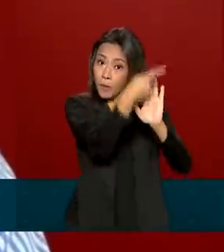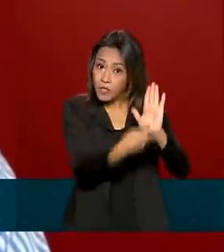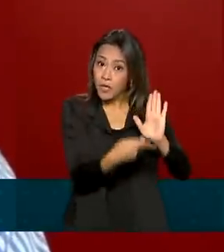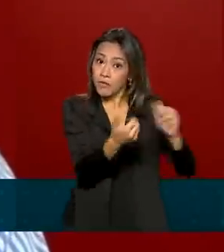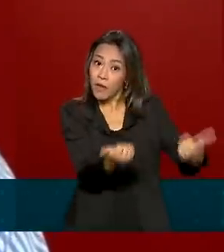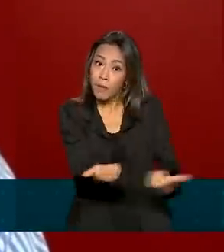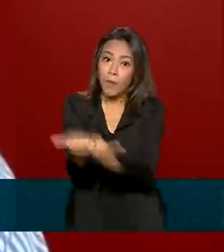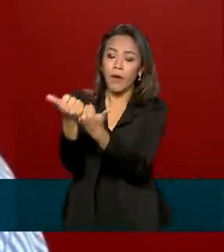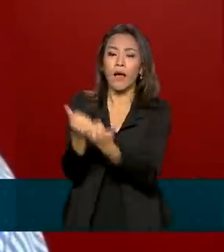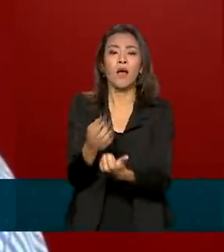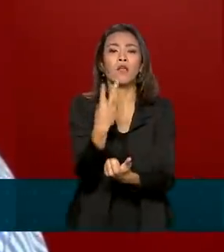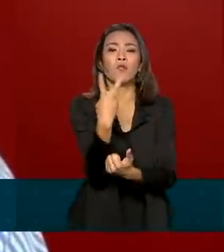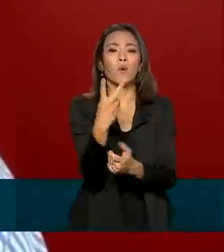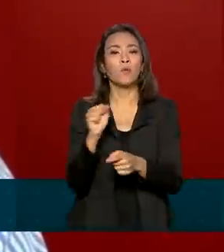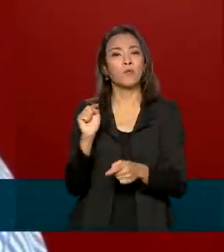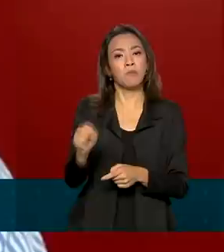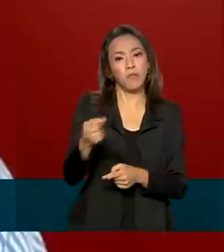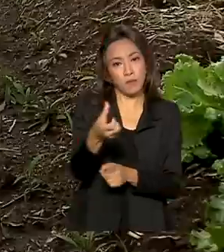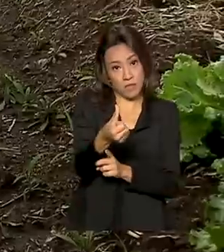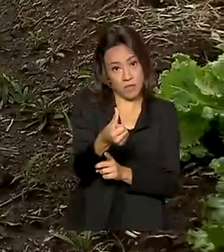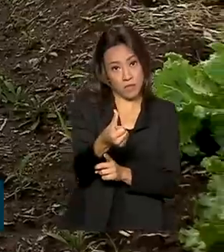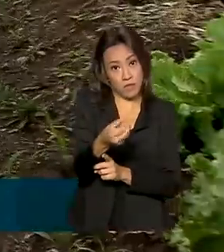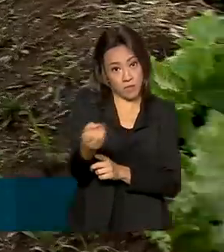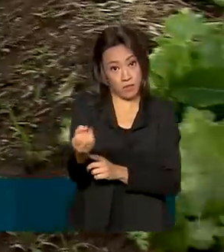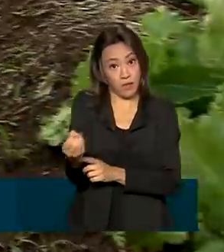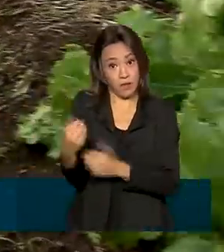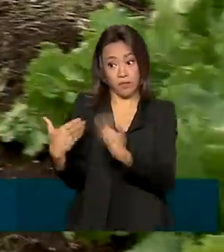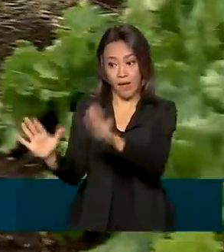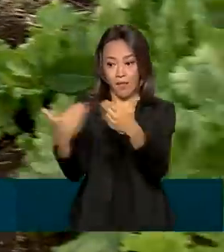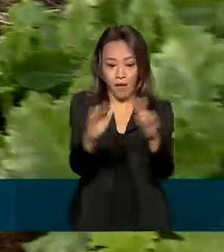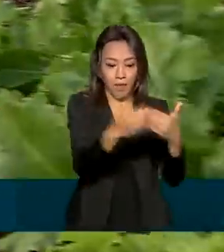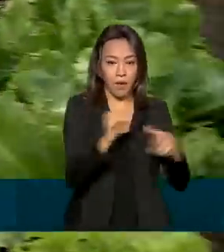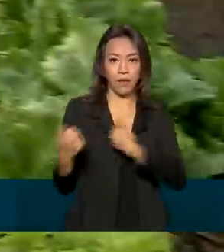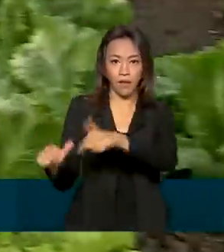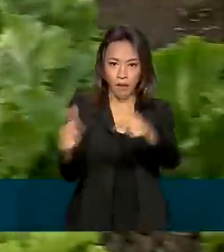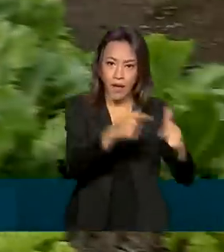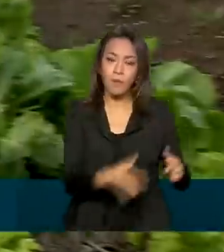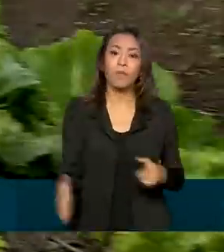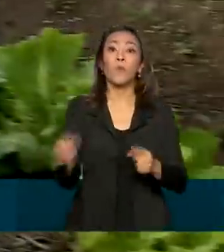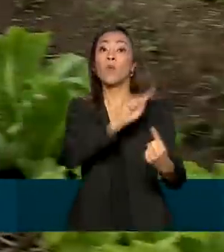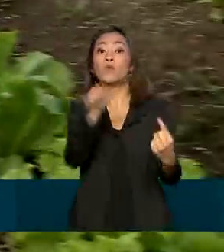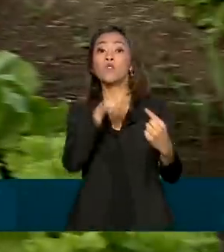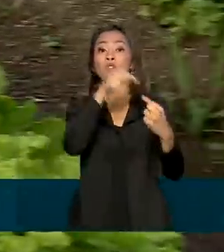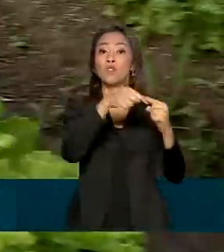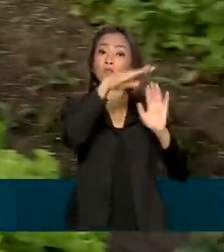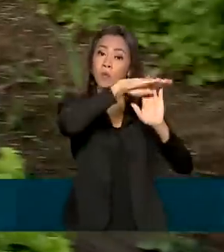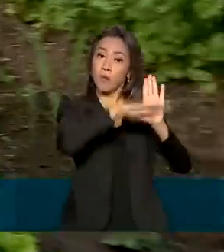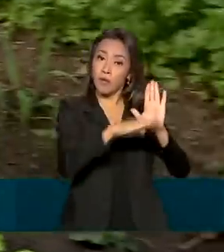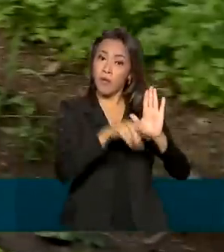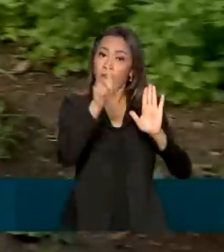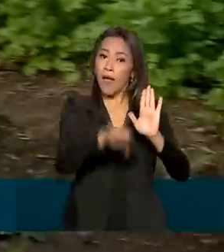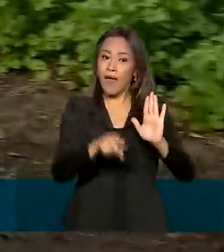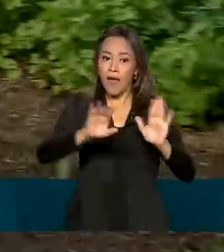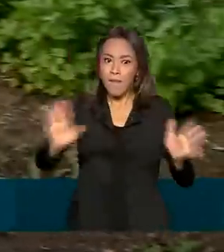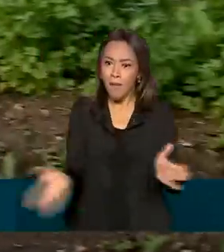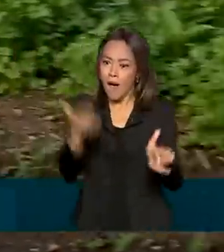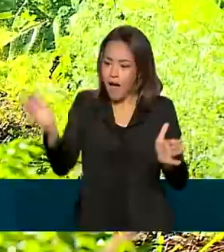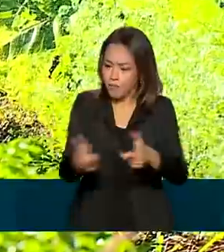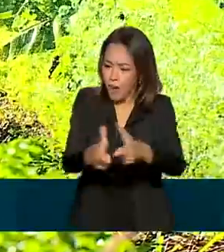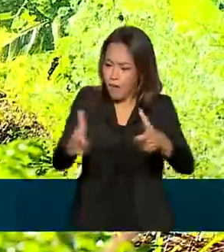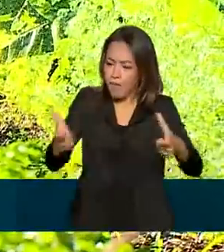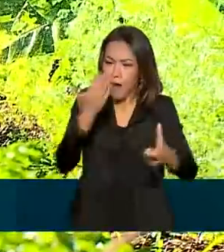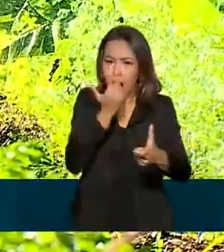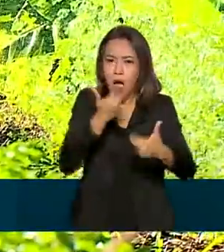.600 postos de trabalho. Entre os objetivos do Profinor estão o aumento da produção de alimentos